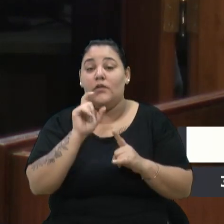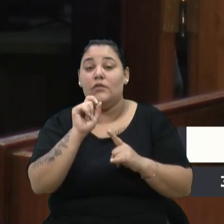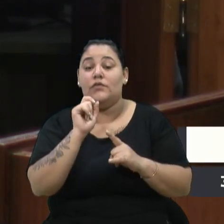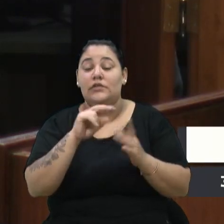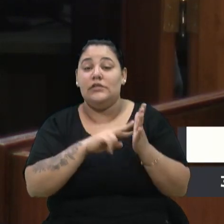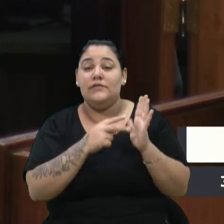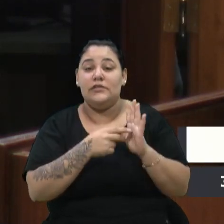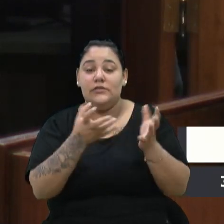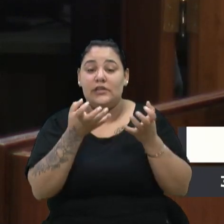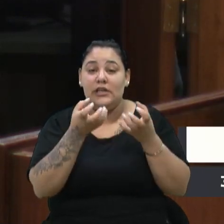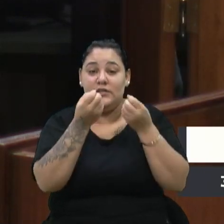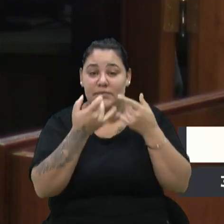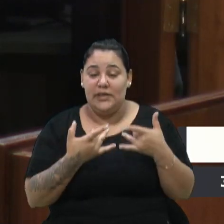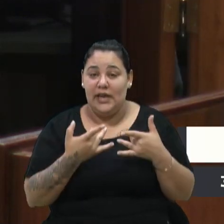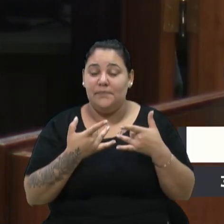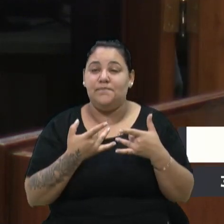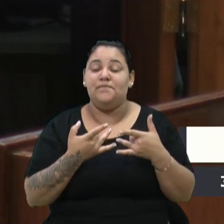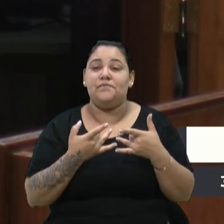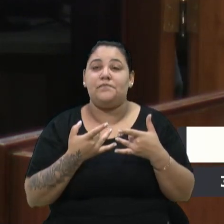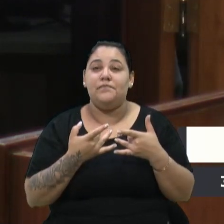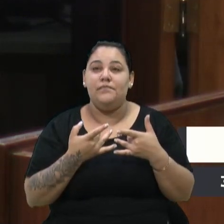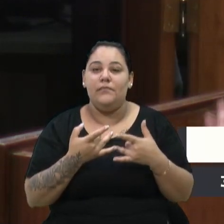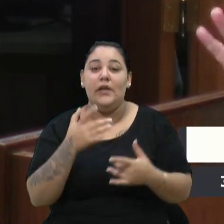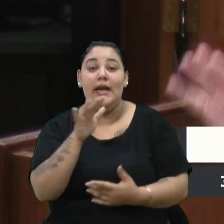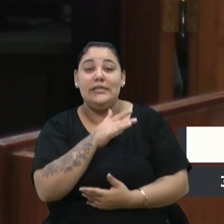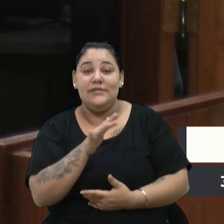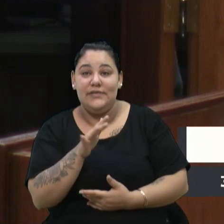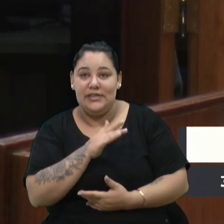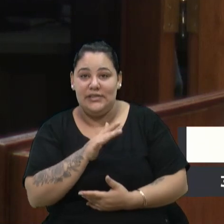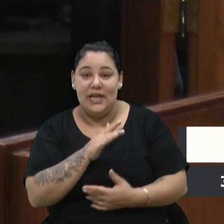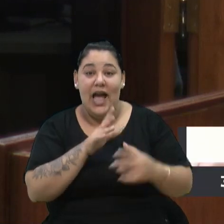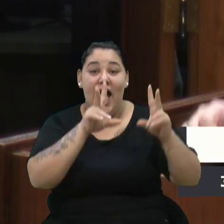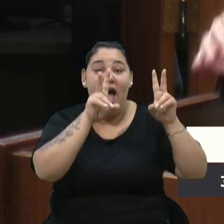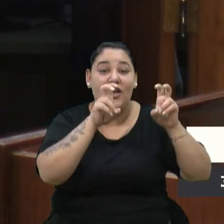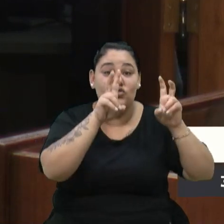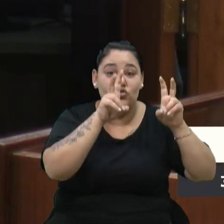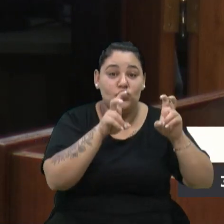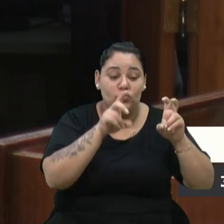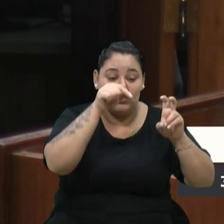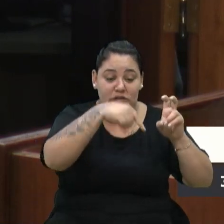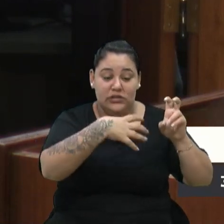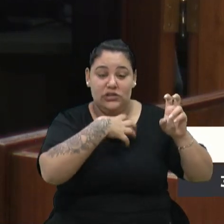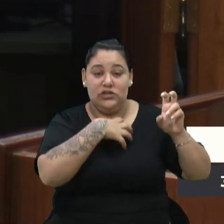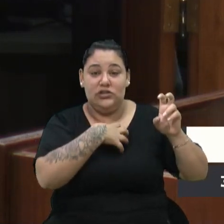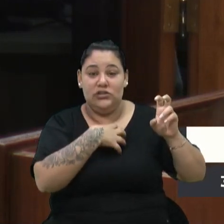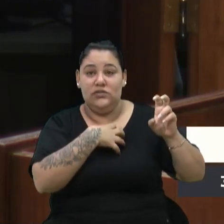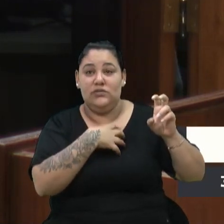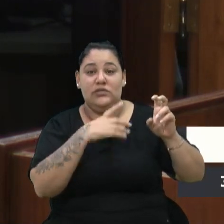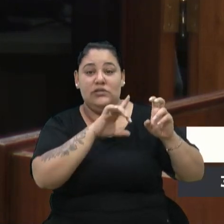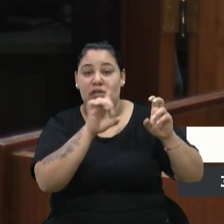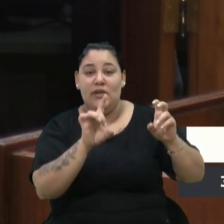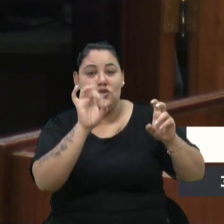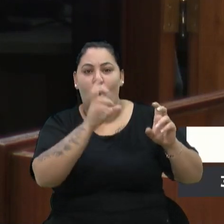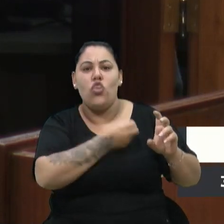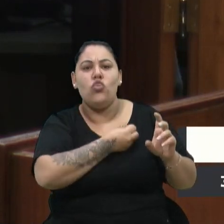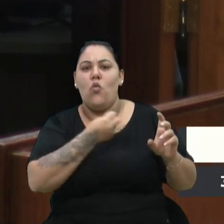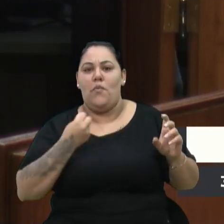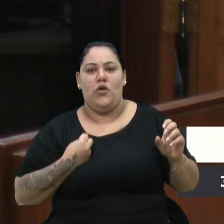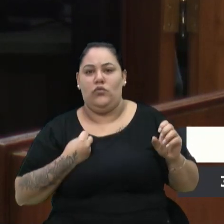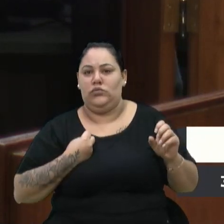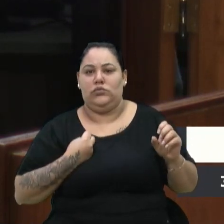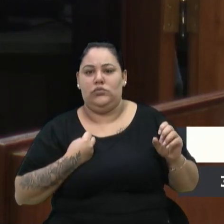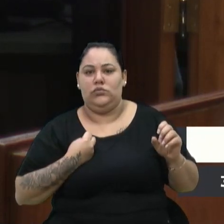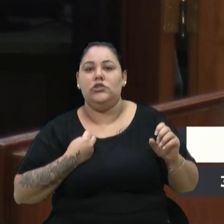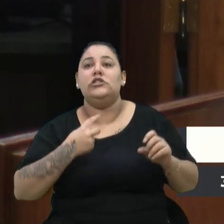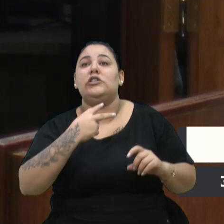concedo a parte, vereador D'Ambrosio, de que, às vezes, assuntos assim não podem ser só números. Não